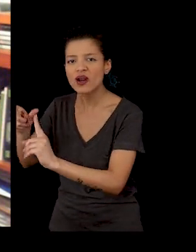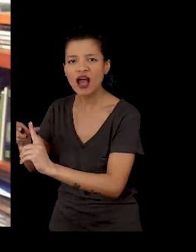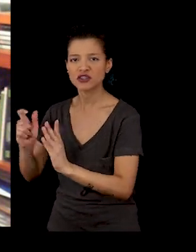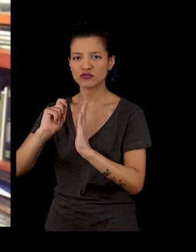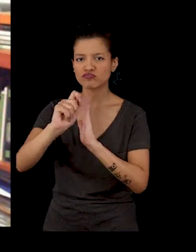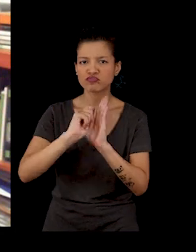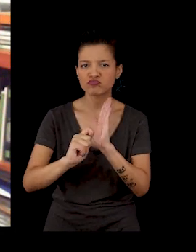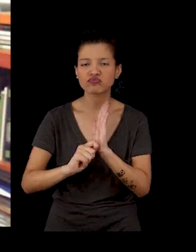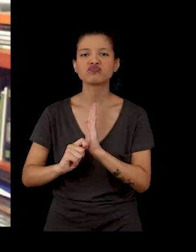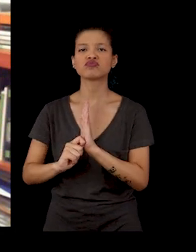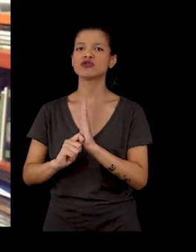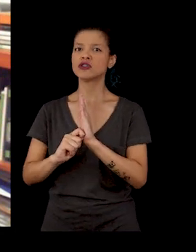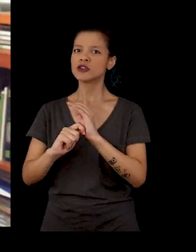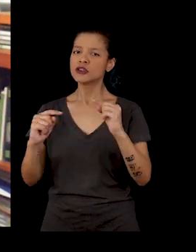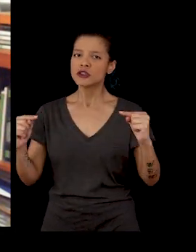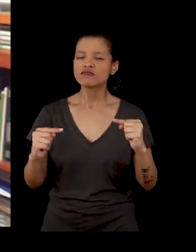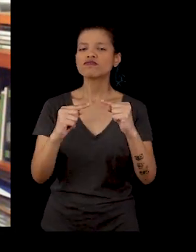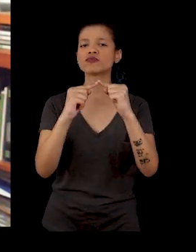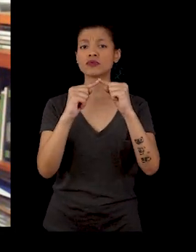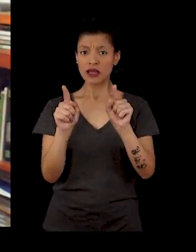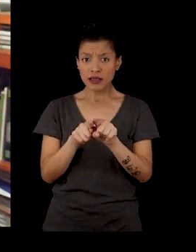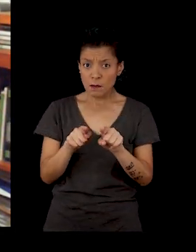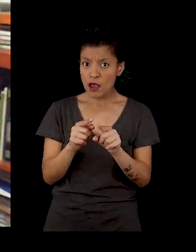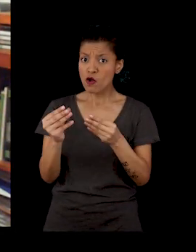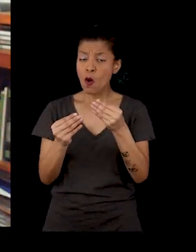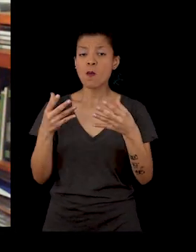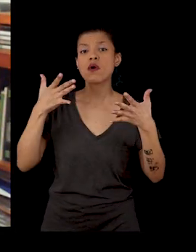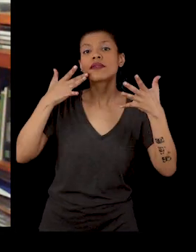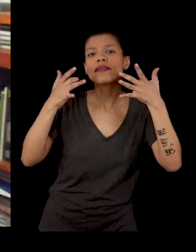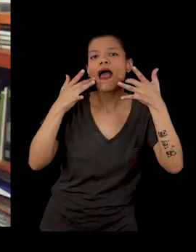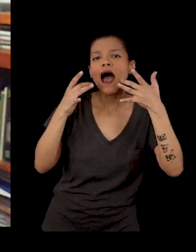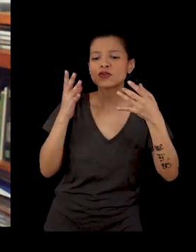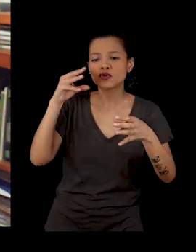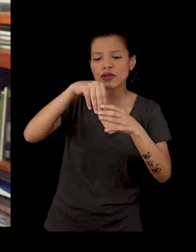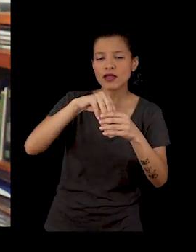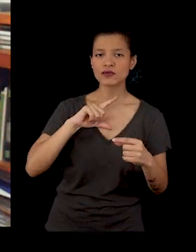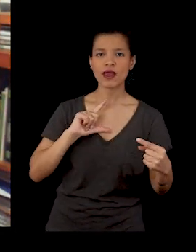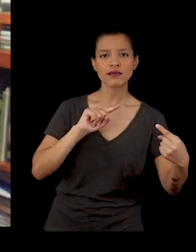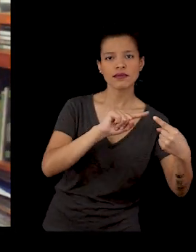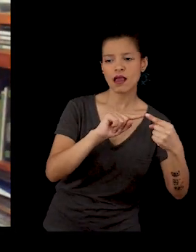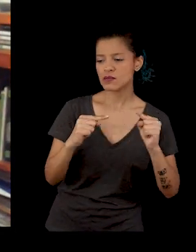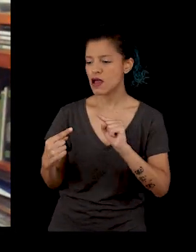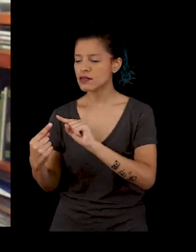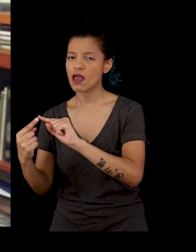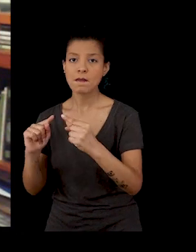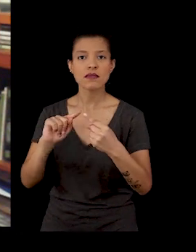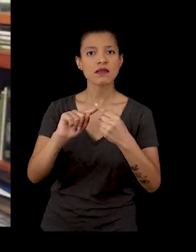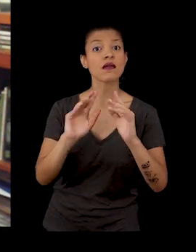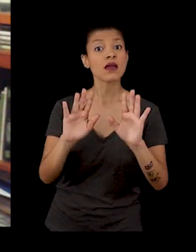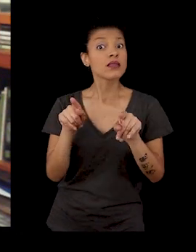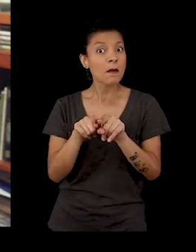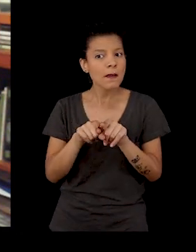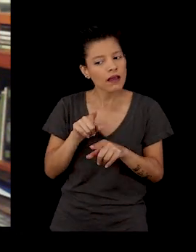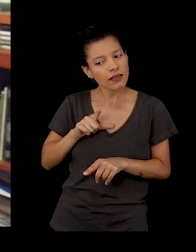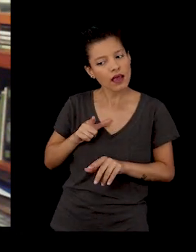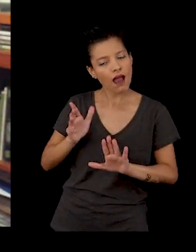das suas personagens. E pelas associações que se faz na peça, quer dizer, qual era o grande risco,